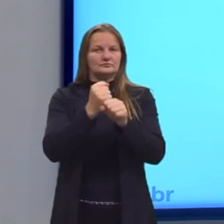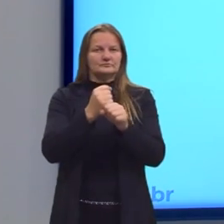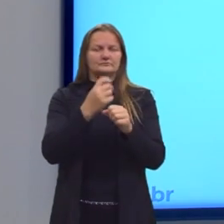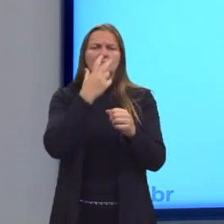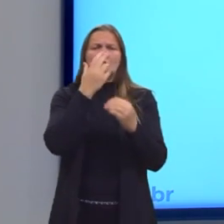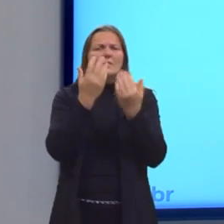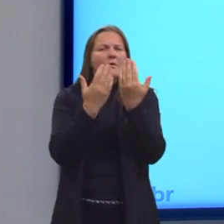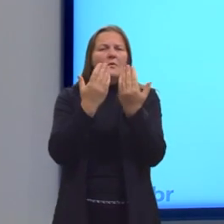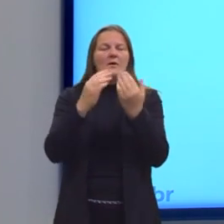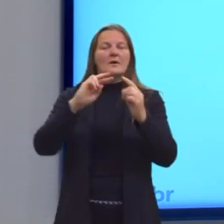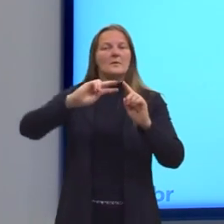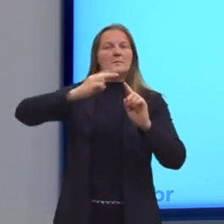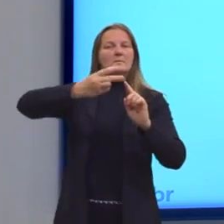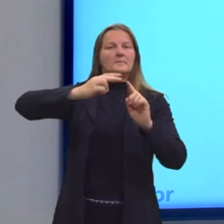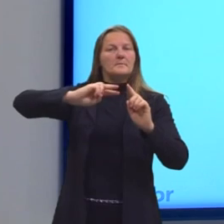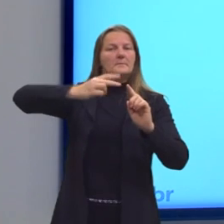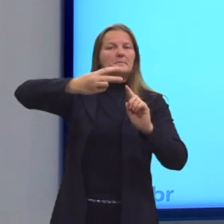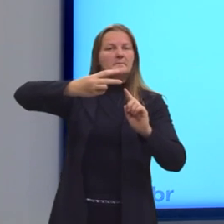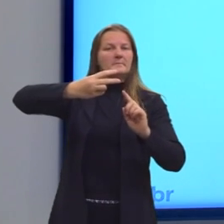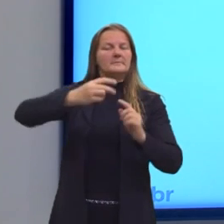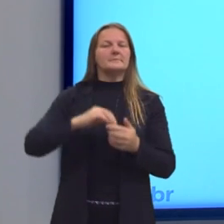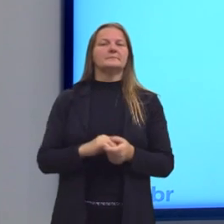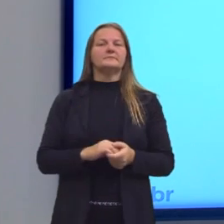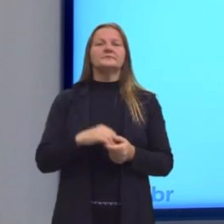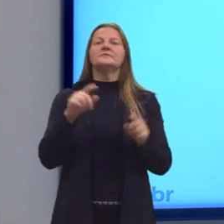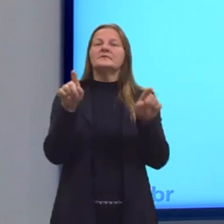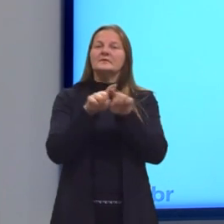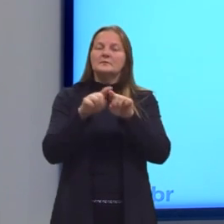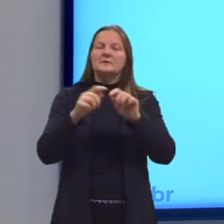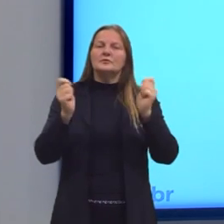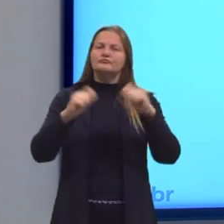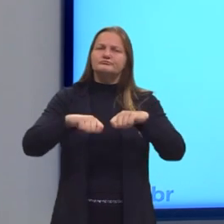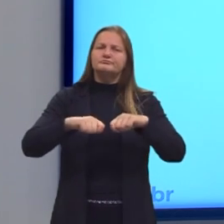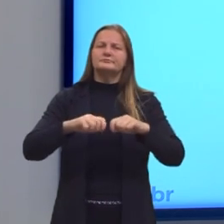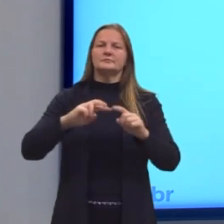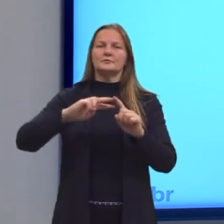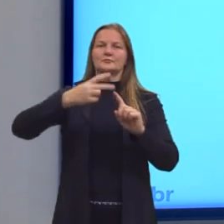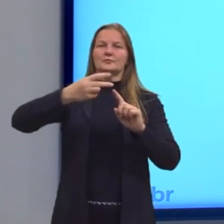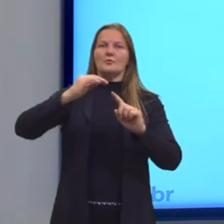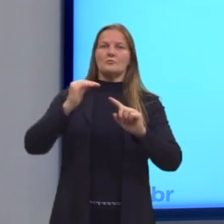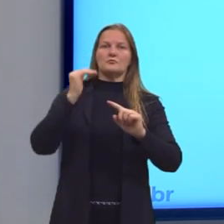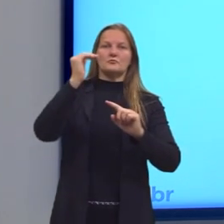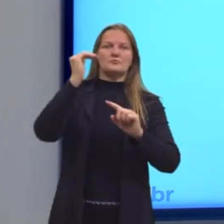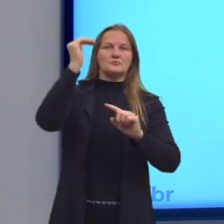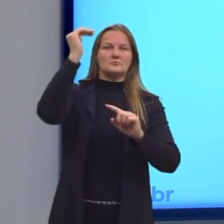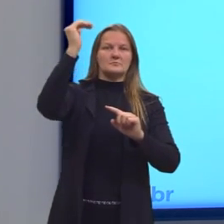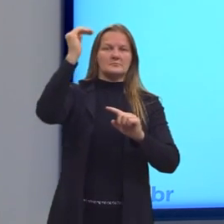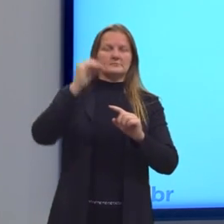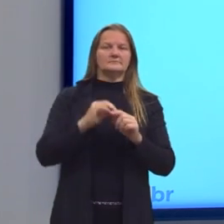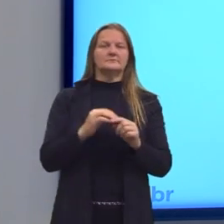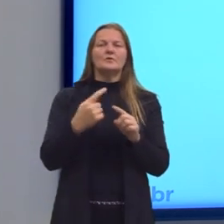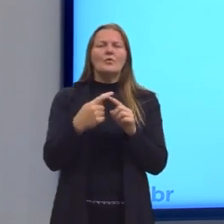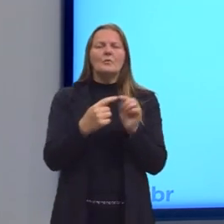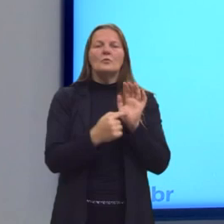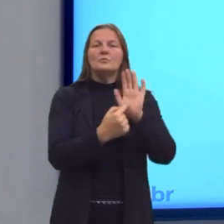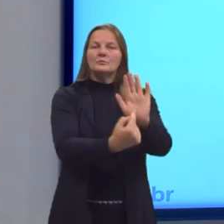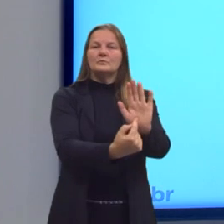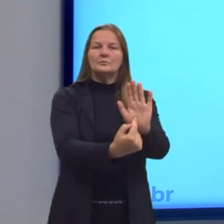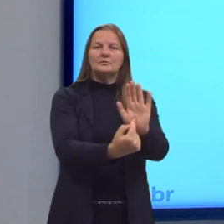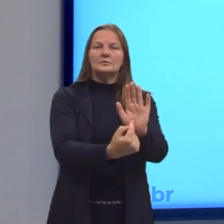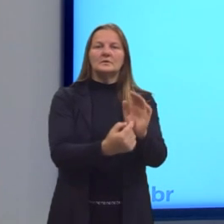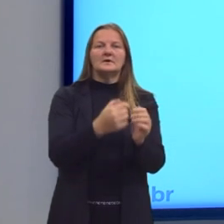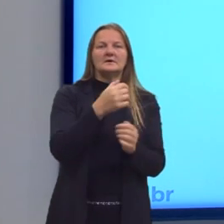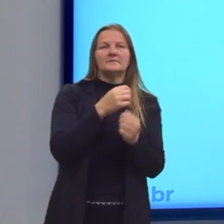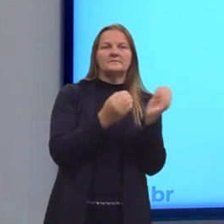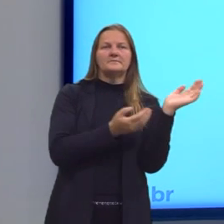como a potência Φ², as potências superiores de Φ podem ser expressas da forma A Φ